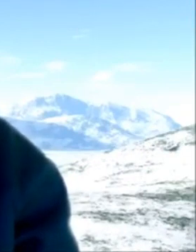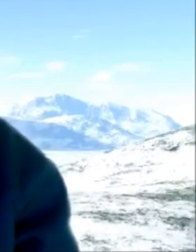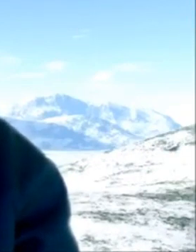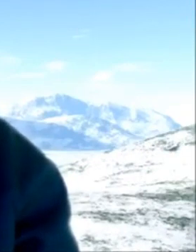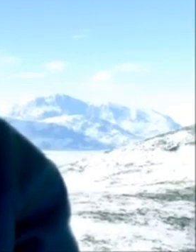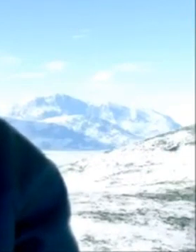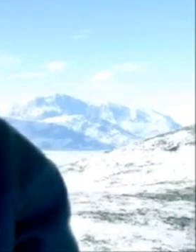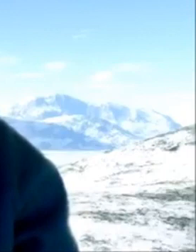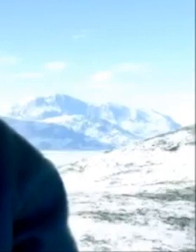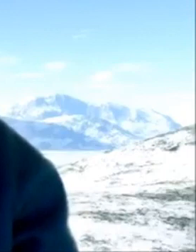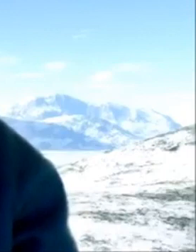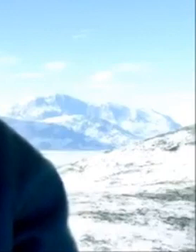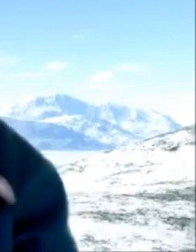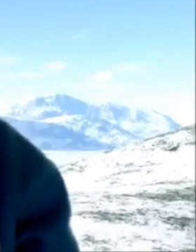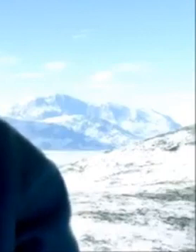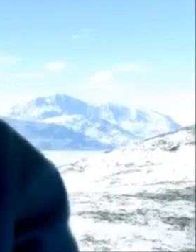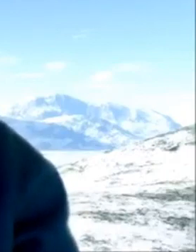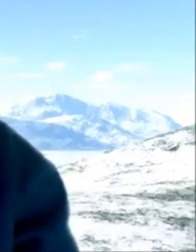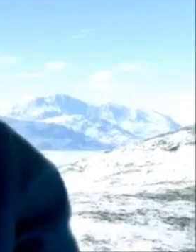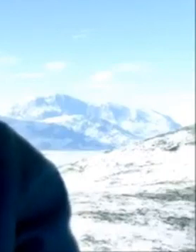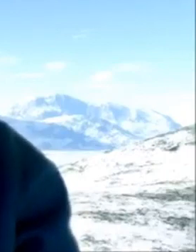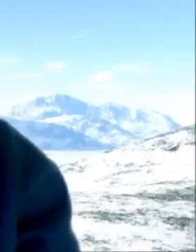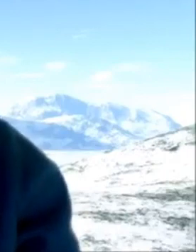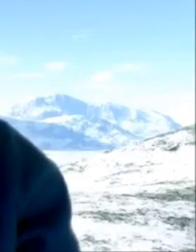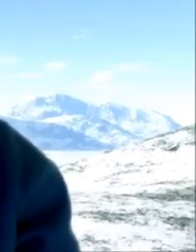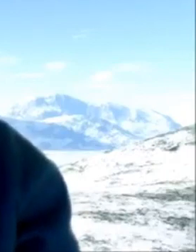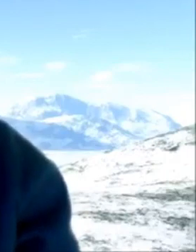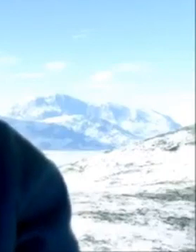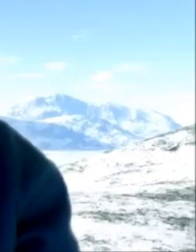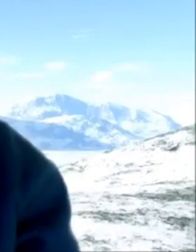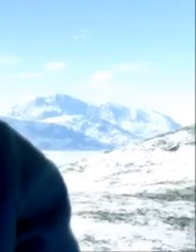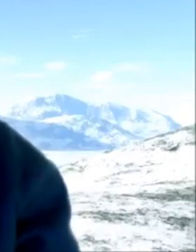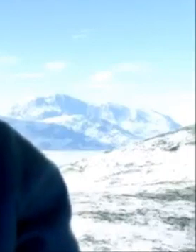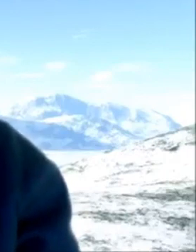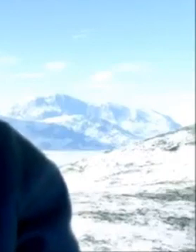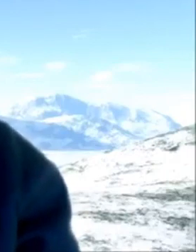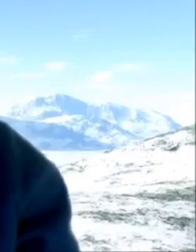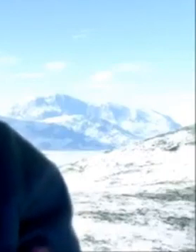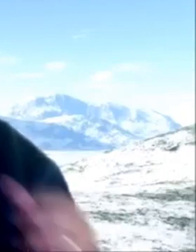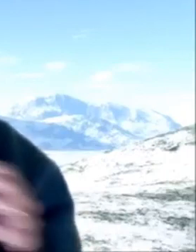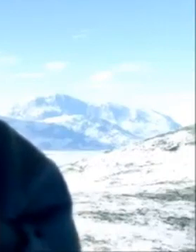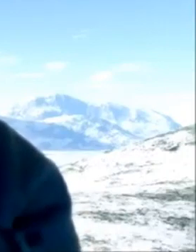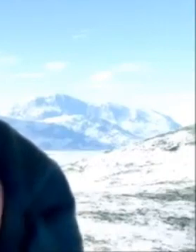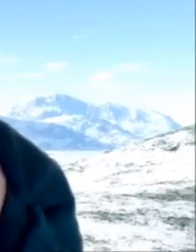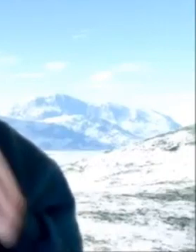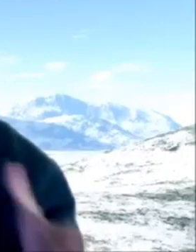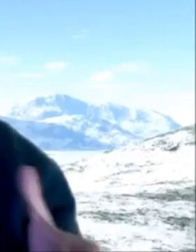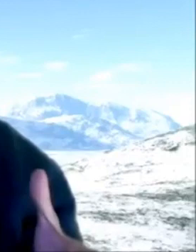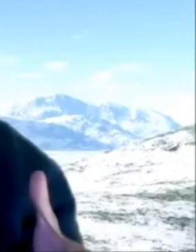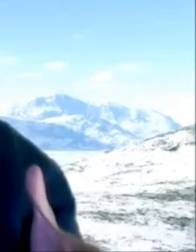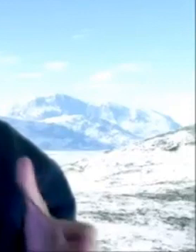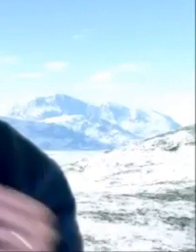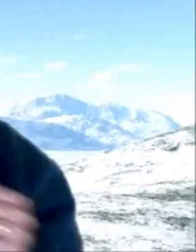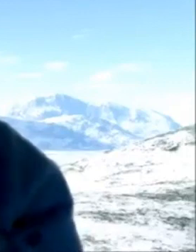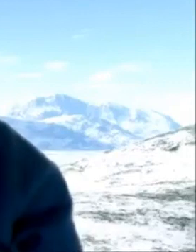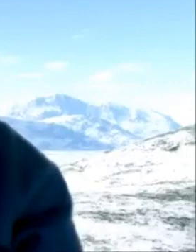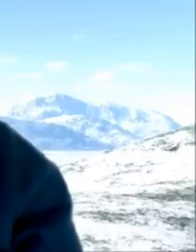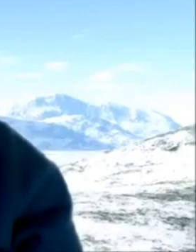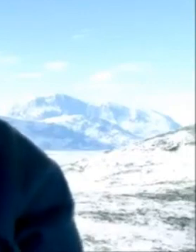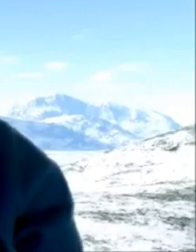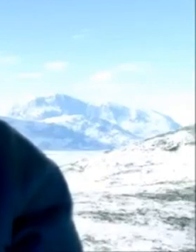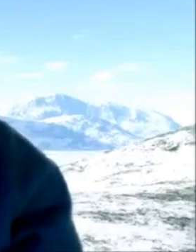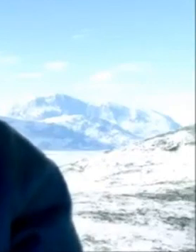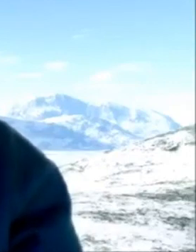e fechar todas as notas para que assim você já saiba também qual é a sua média qual é a atividade que nós vamos